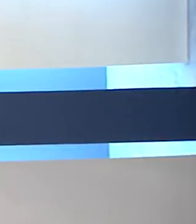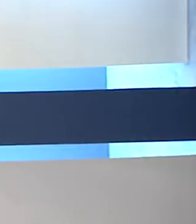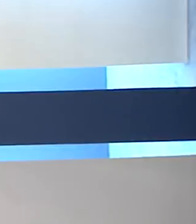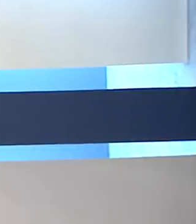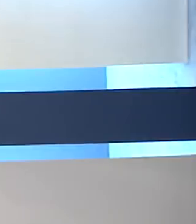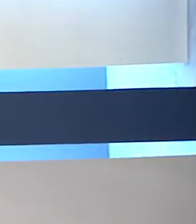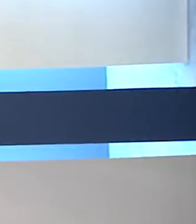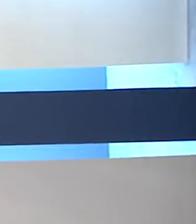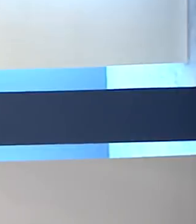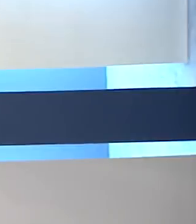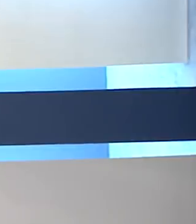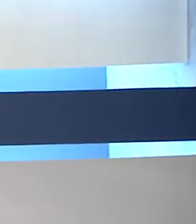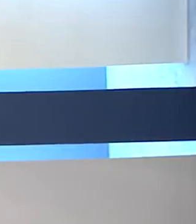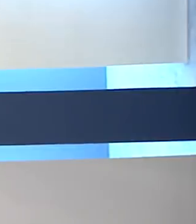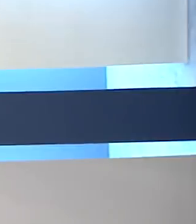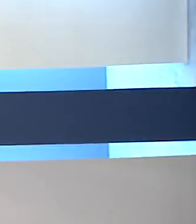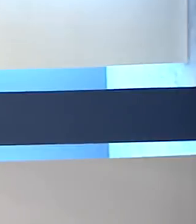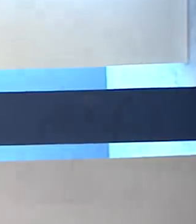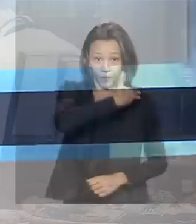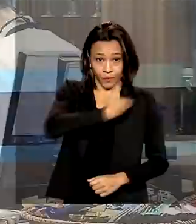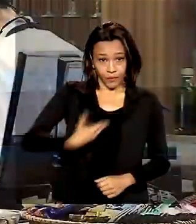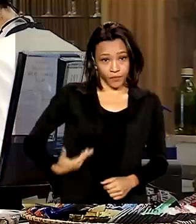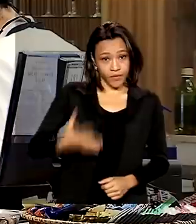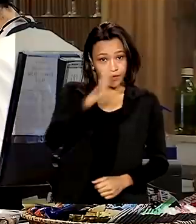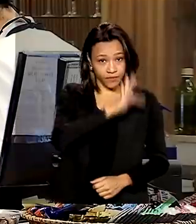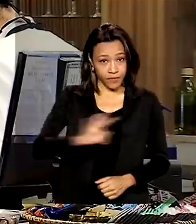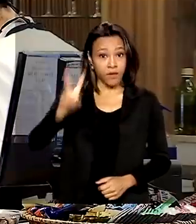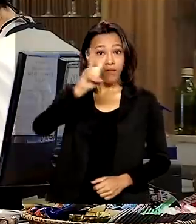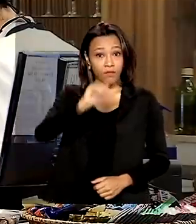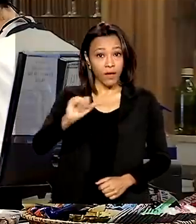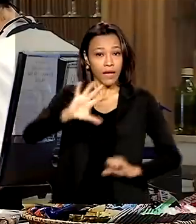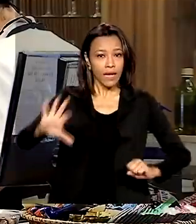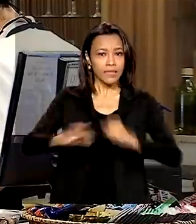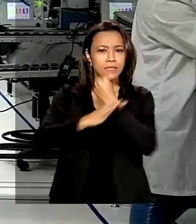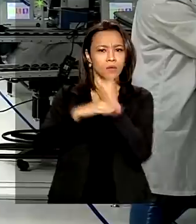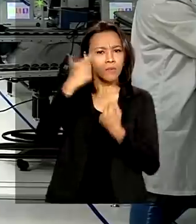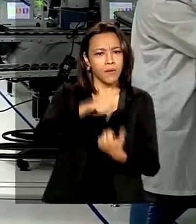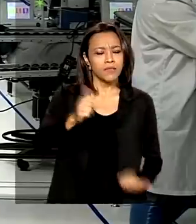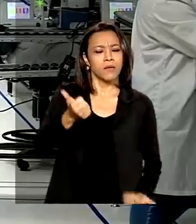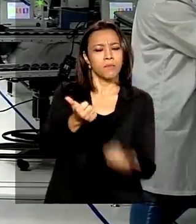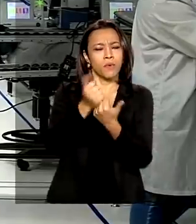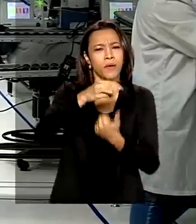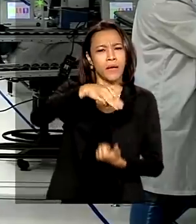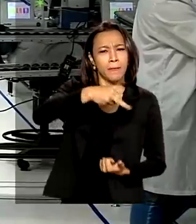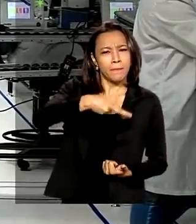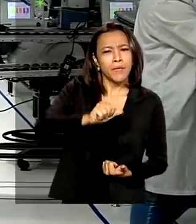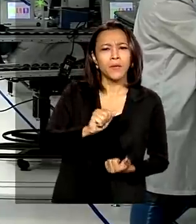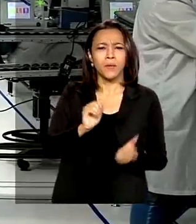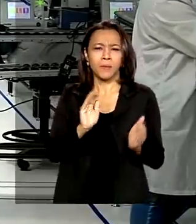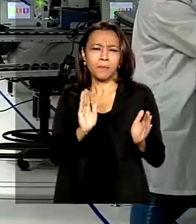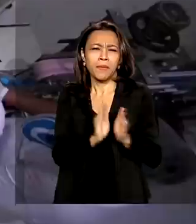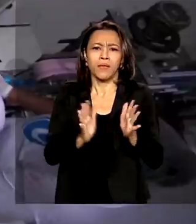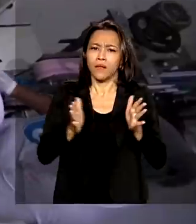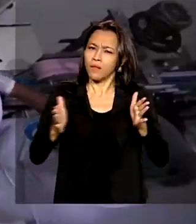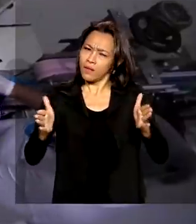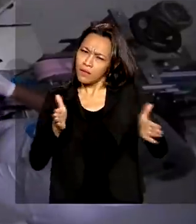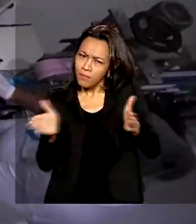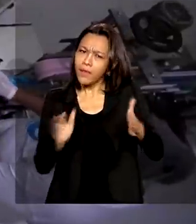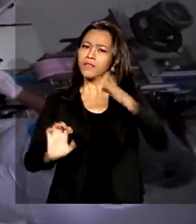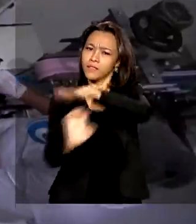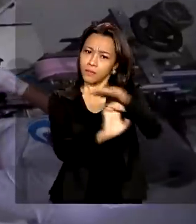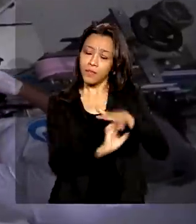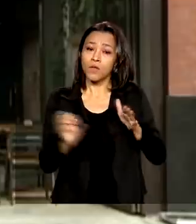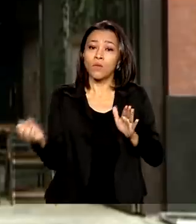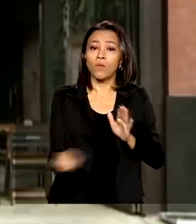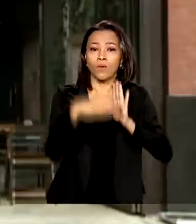Olá, dia. Governo Federal vai garantir mais ajuda a micro, pequenas e médias empresas. Novos programas vão